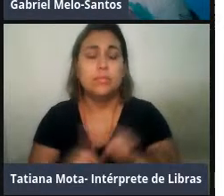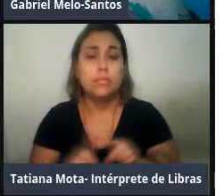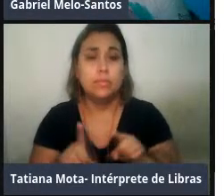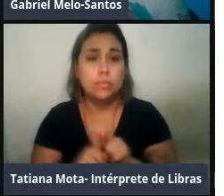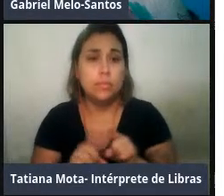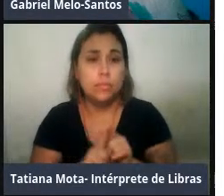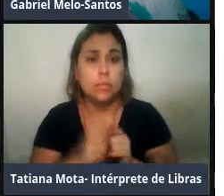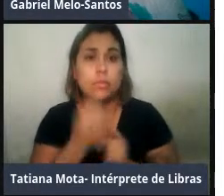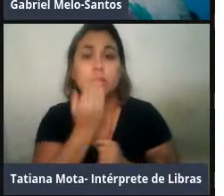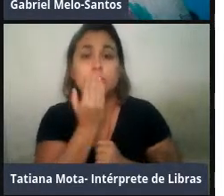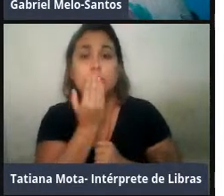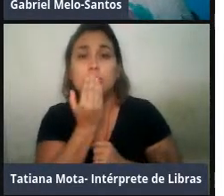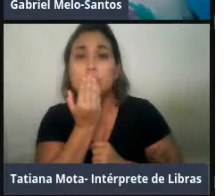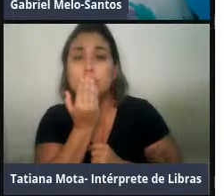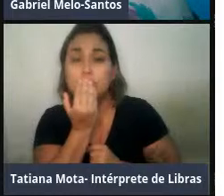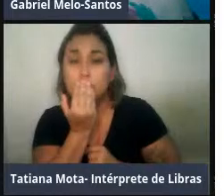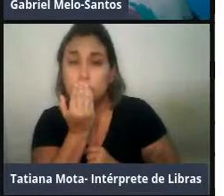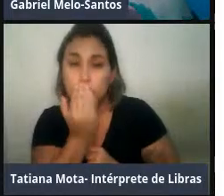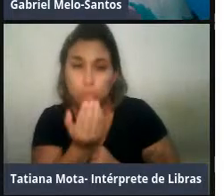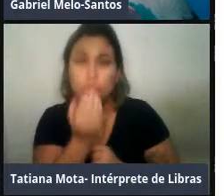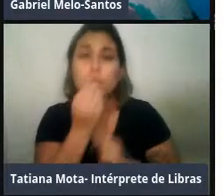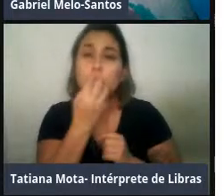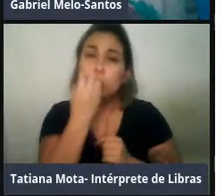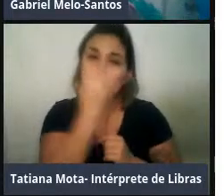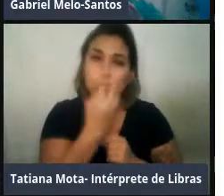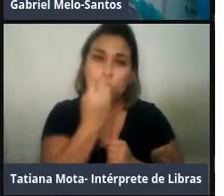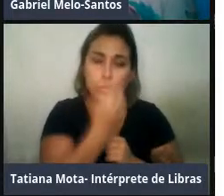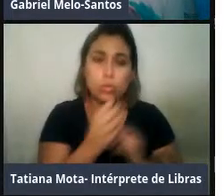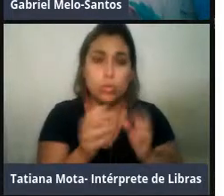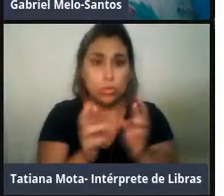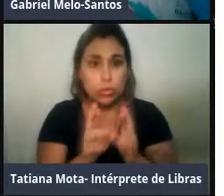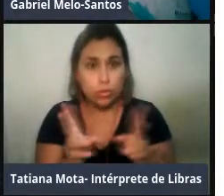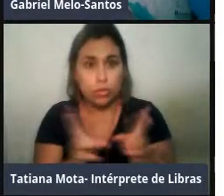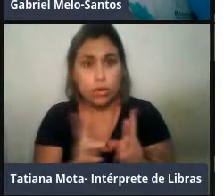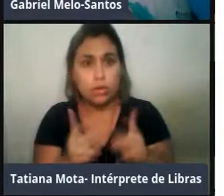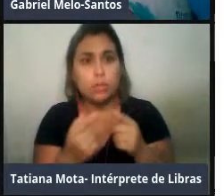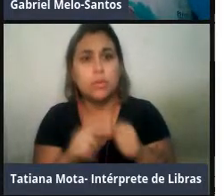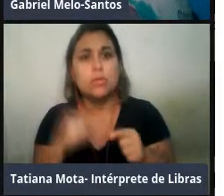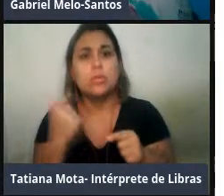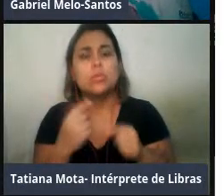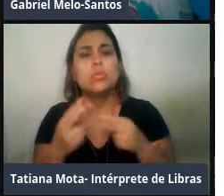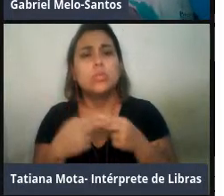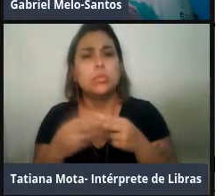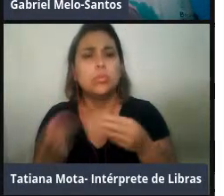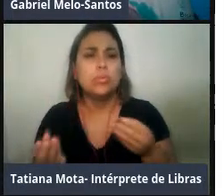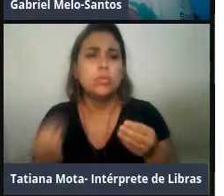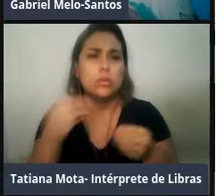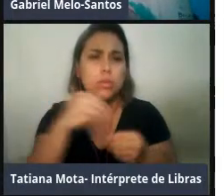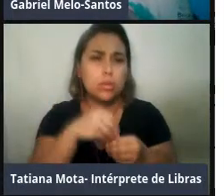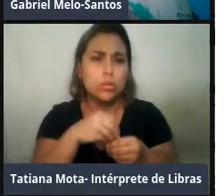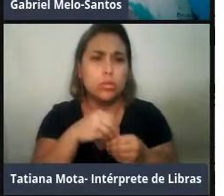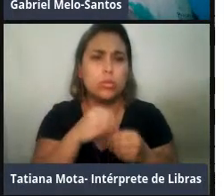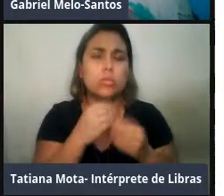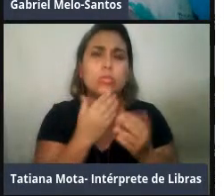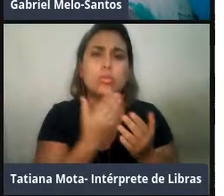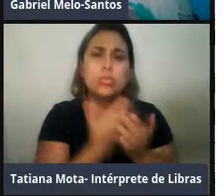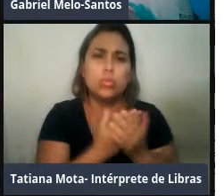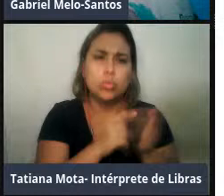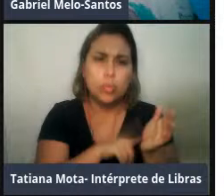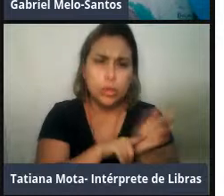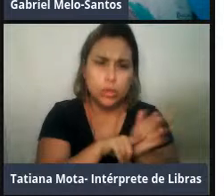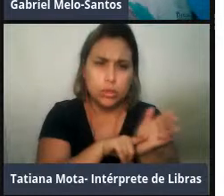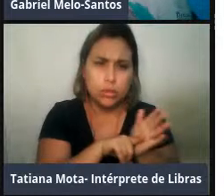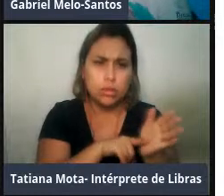vários contornos novos que a gente verificou, mas o que a gente botou nesse estudo que a gente foi bem interessante, foram essas sequências de assovios aqui